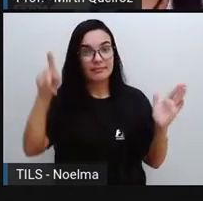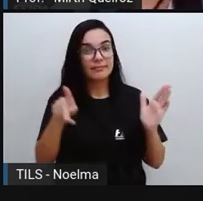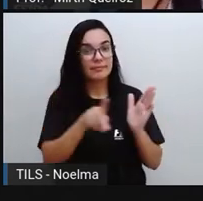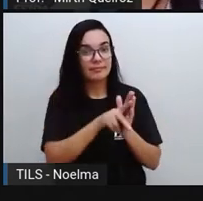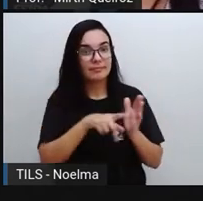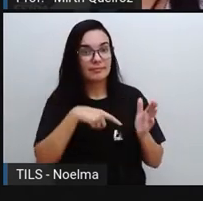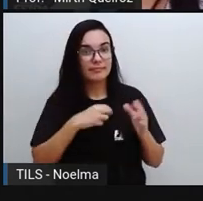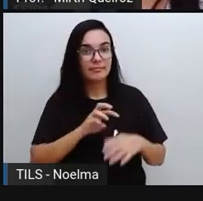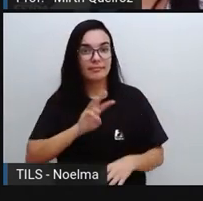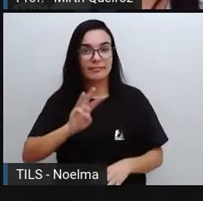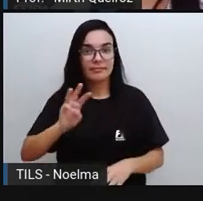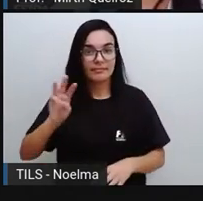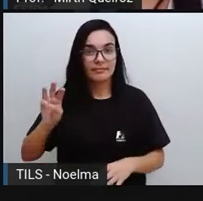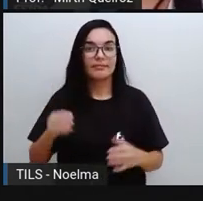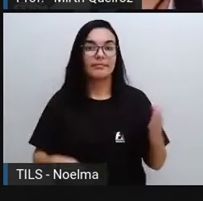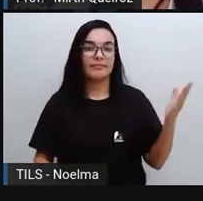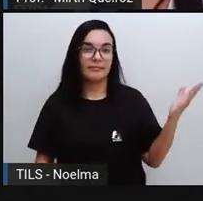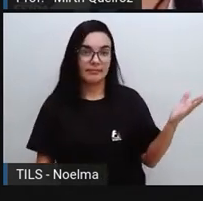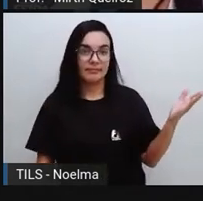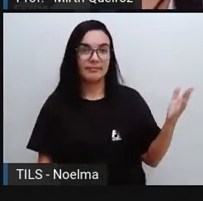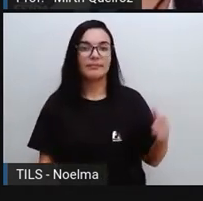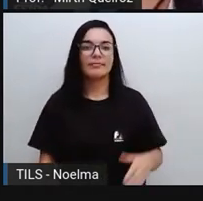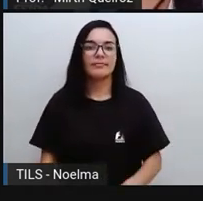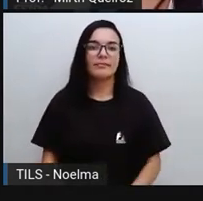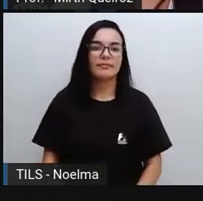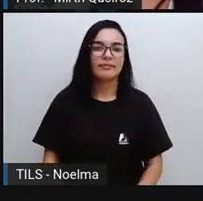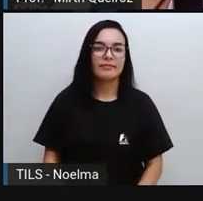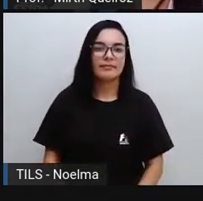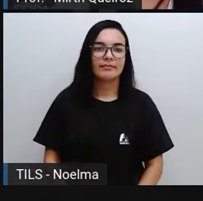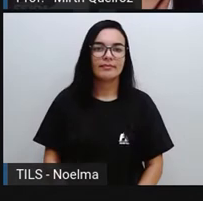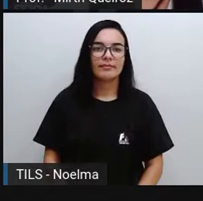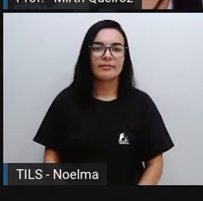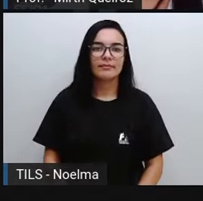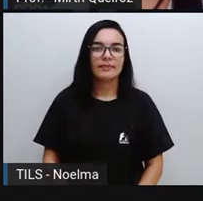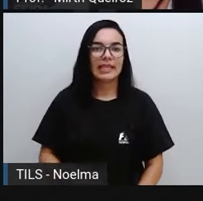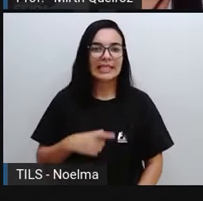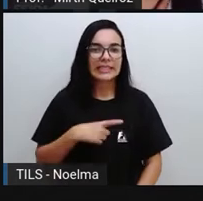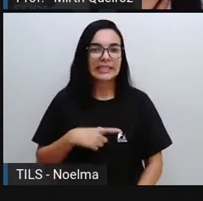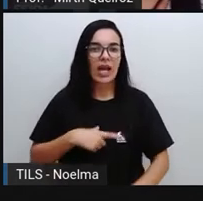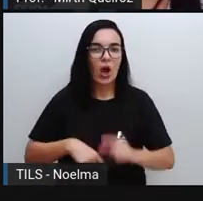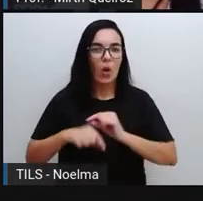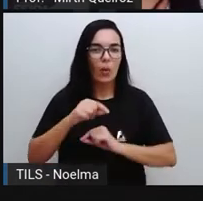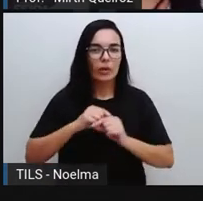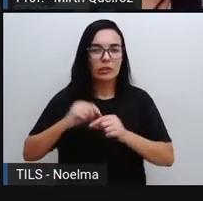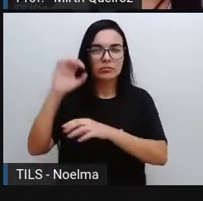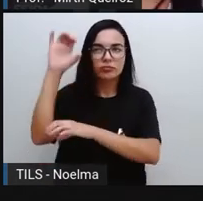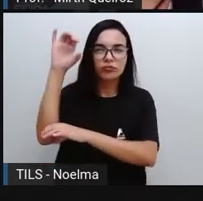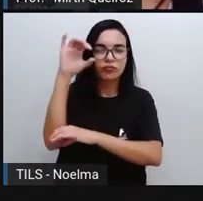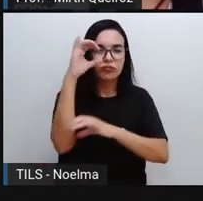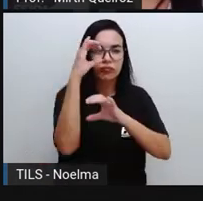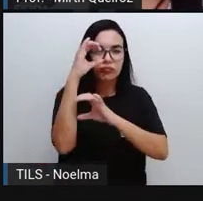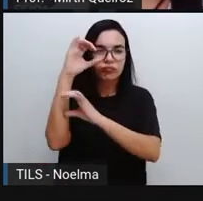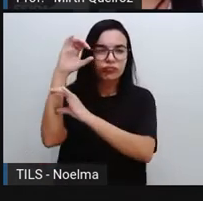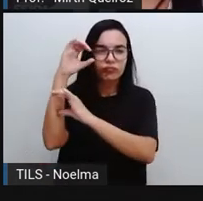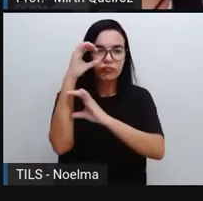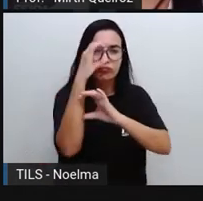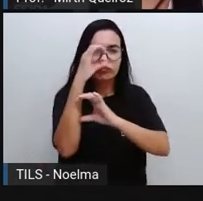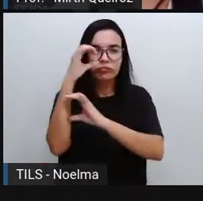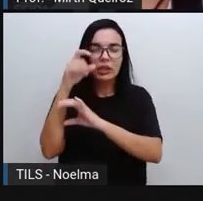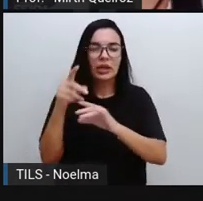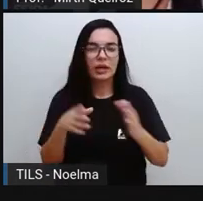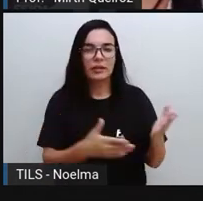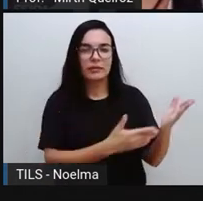também, com essa matéria. Equipados com câmeras e aparelhos de GPS, urubus de cabeça preta